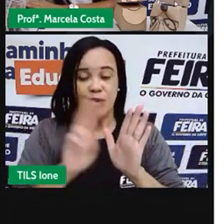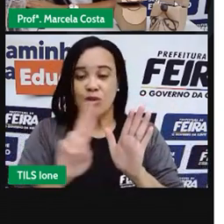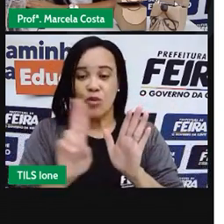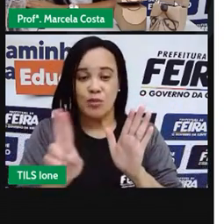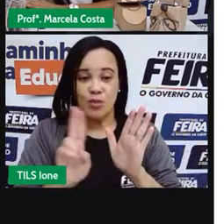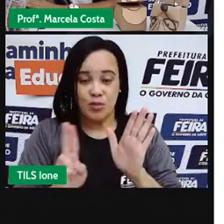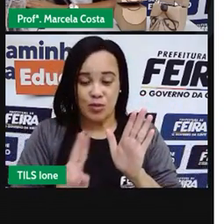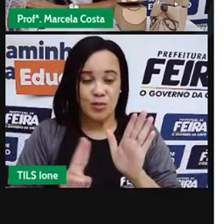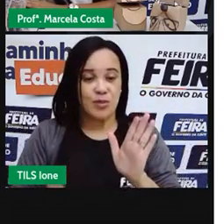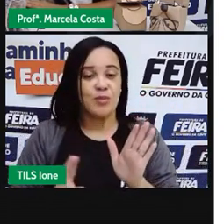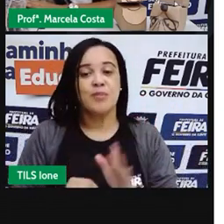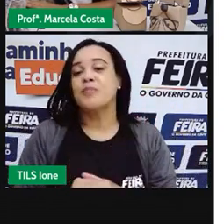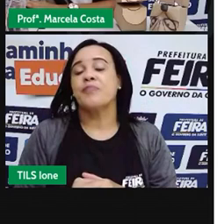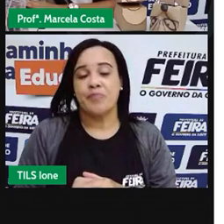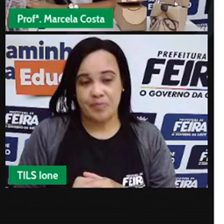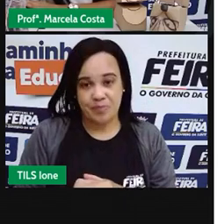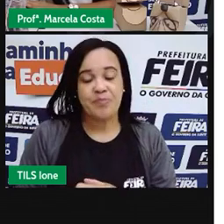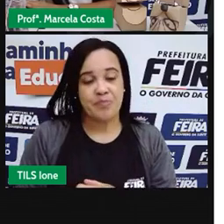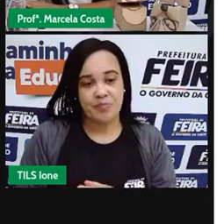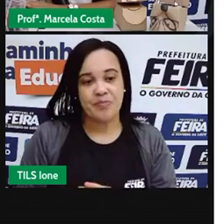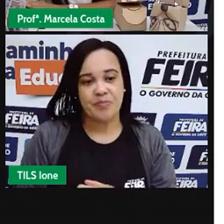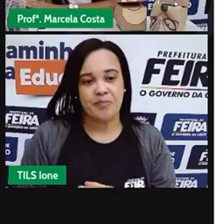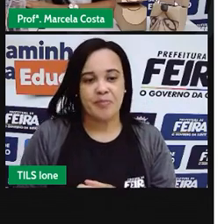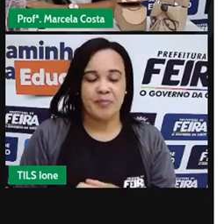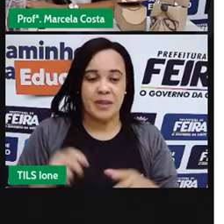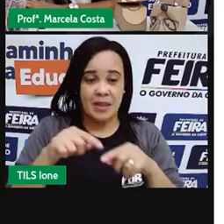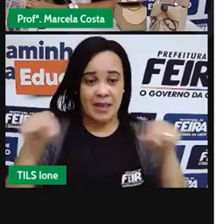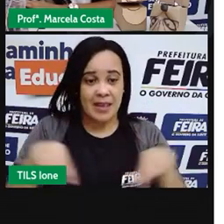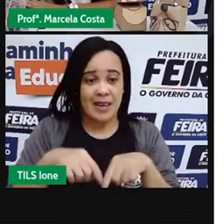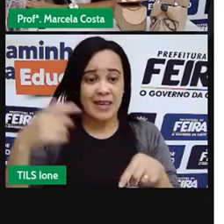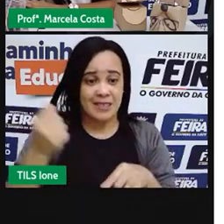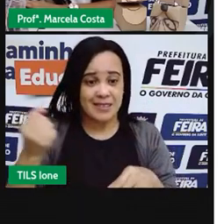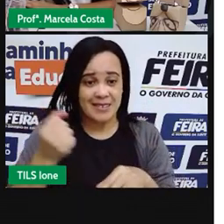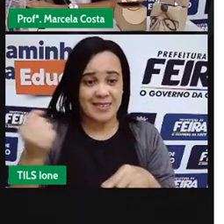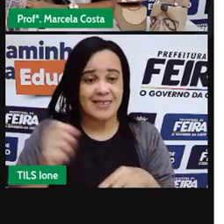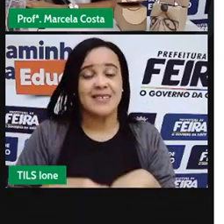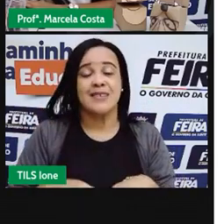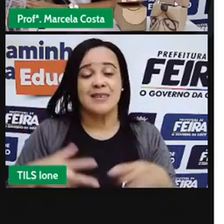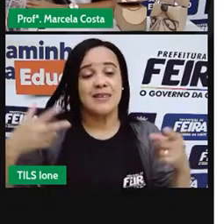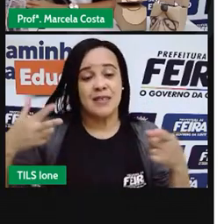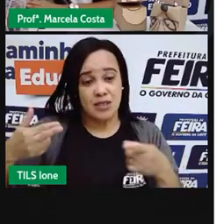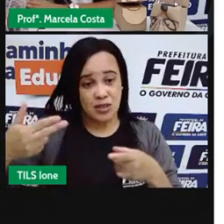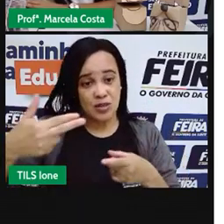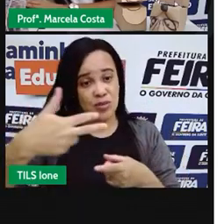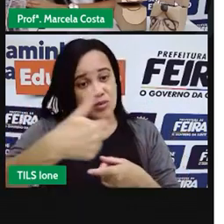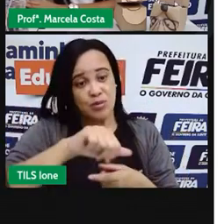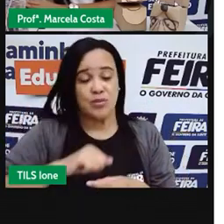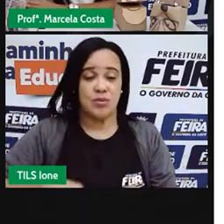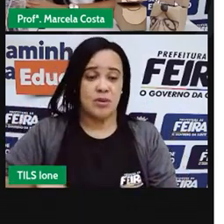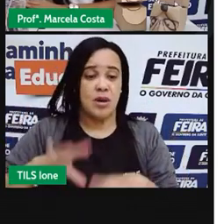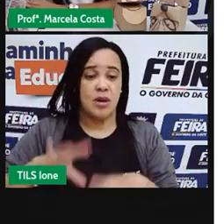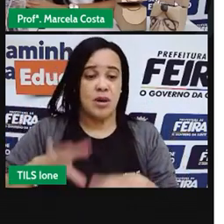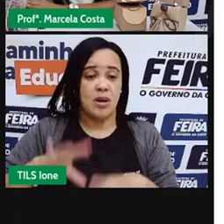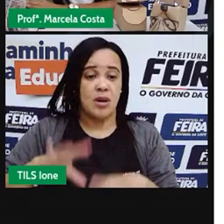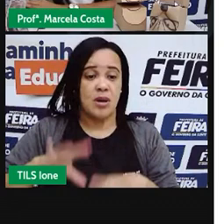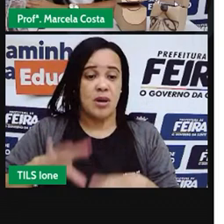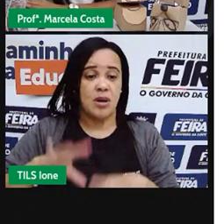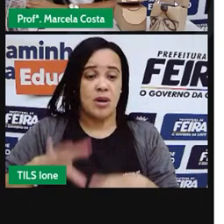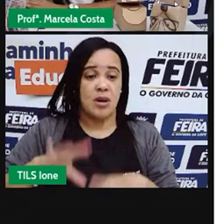leite vazia, uma tesoura sem ponta, uma cola branca, uma cartolina